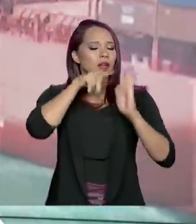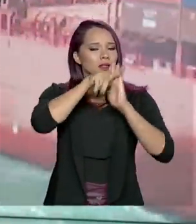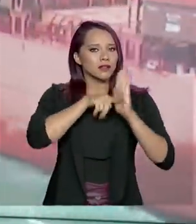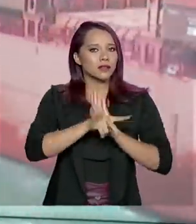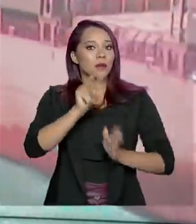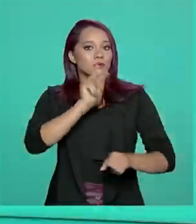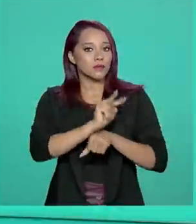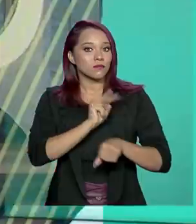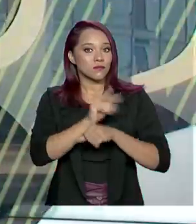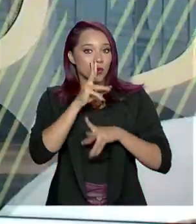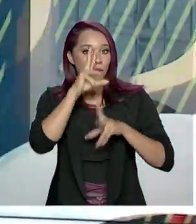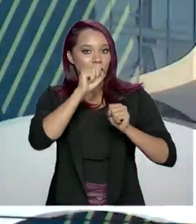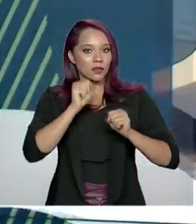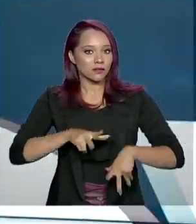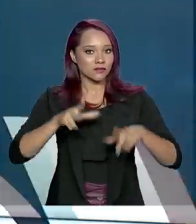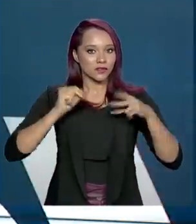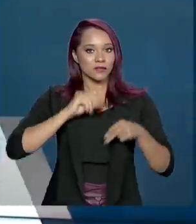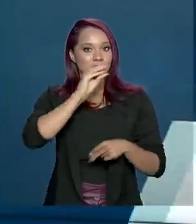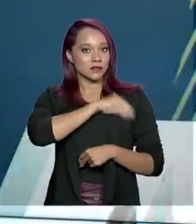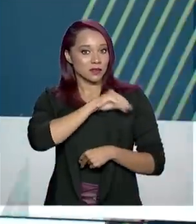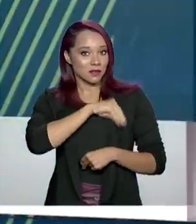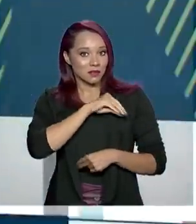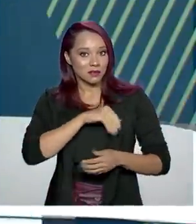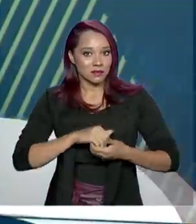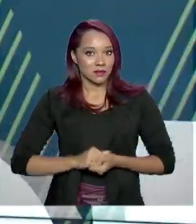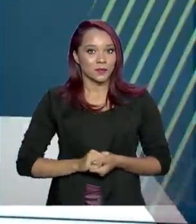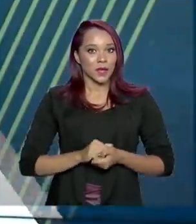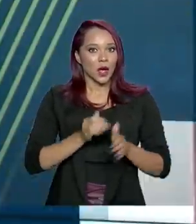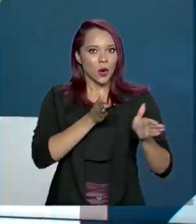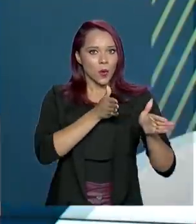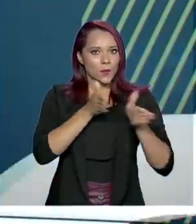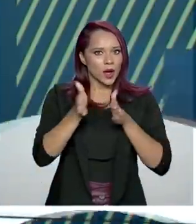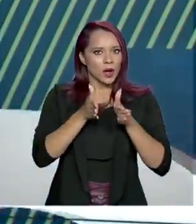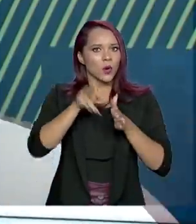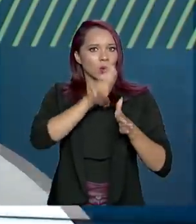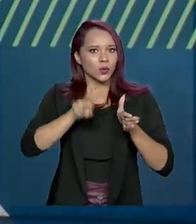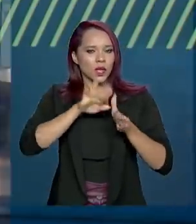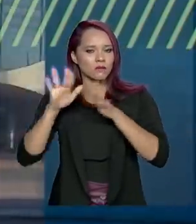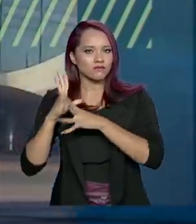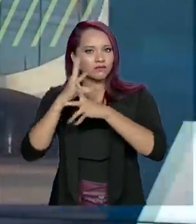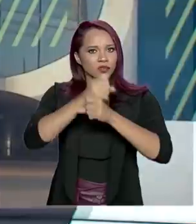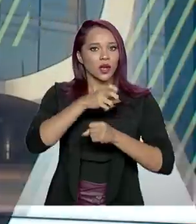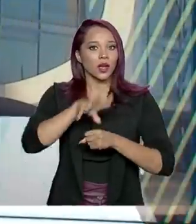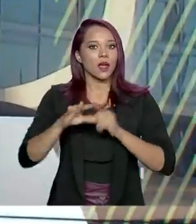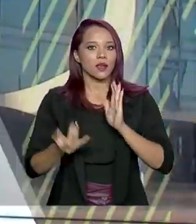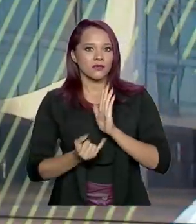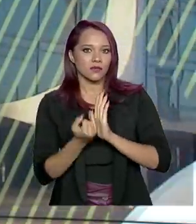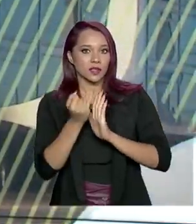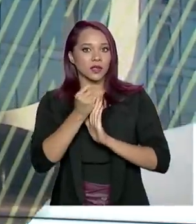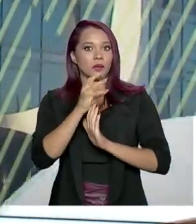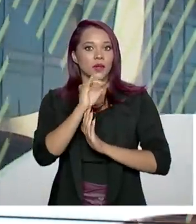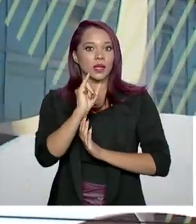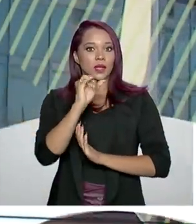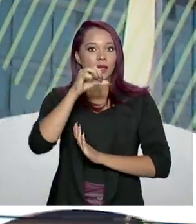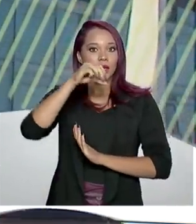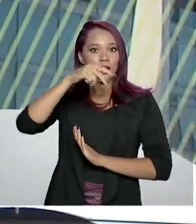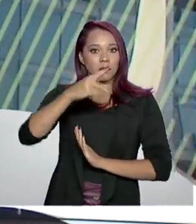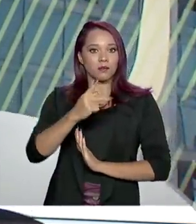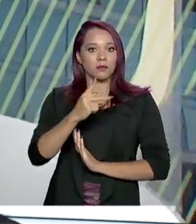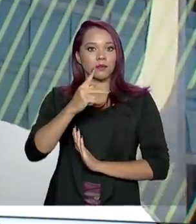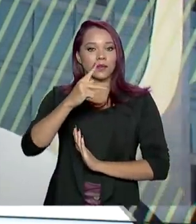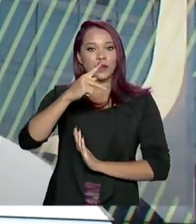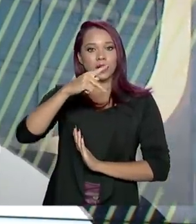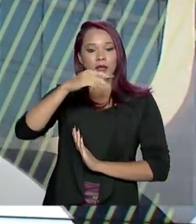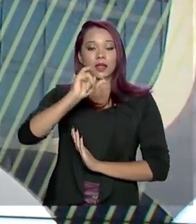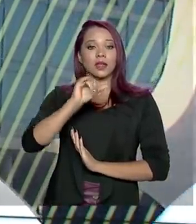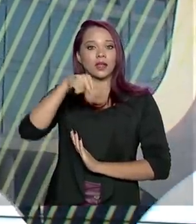preservação do poder aquisitivo do salário mínimo. O parâmetro utilizado para o cálculo foi a inflação medida pelo Índice Nacional de Preços